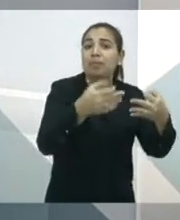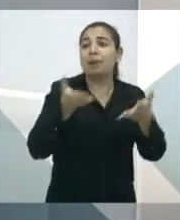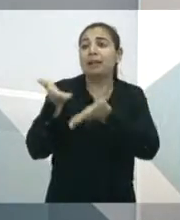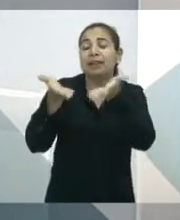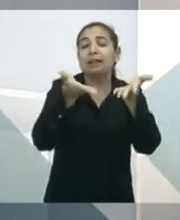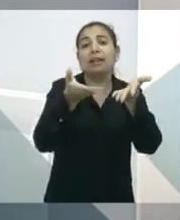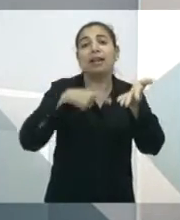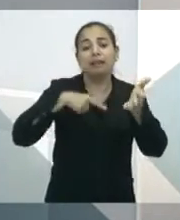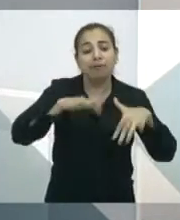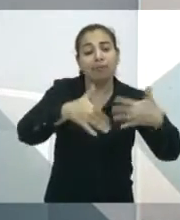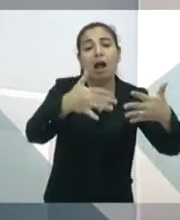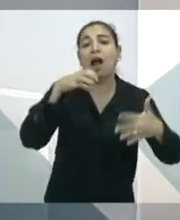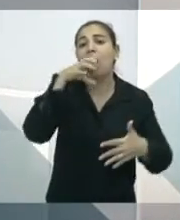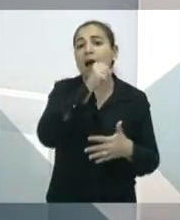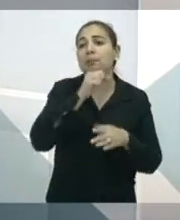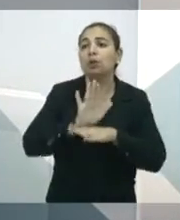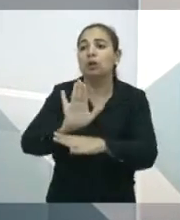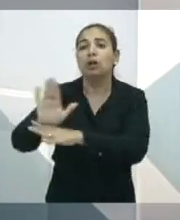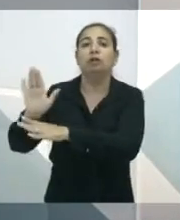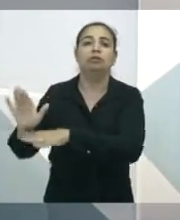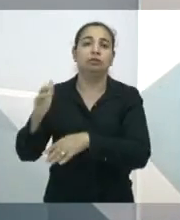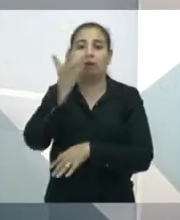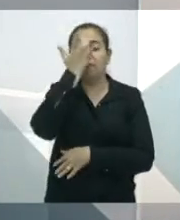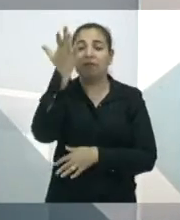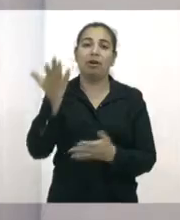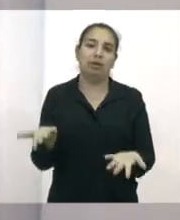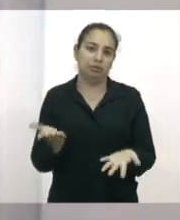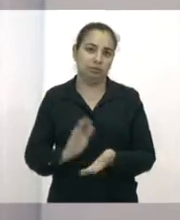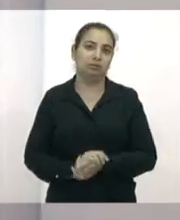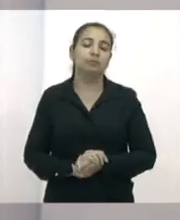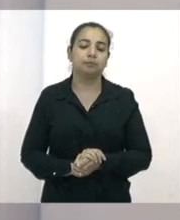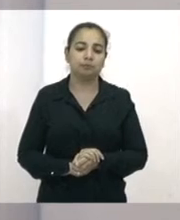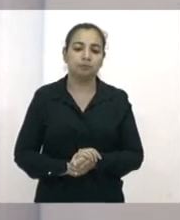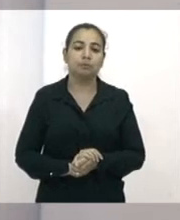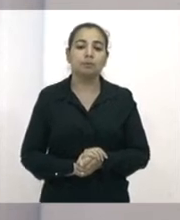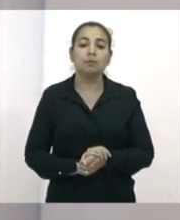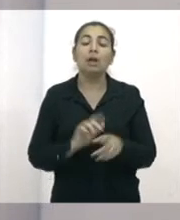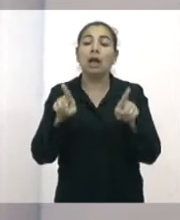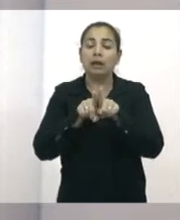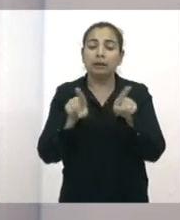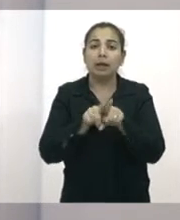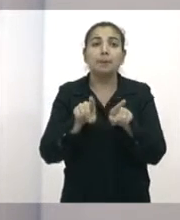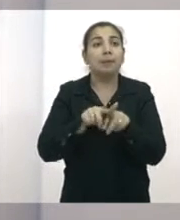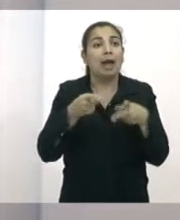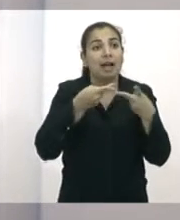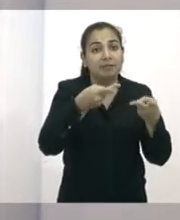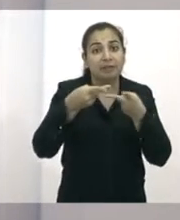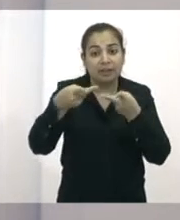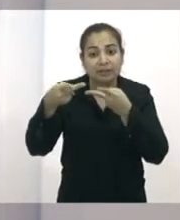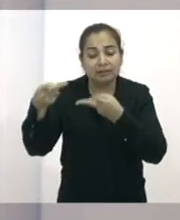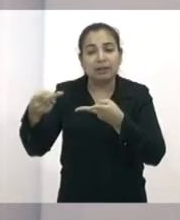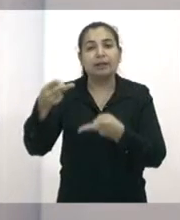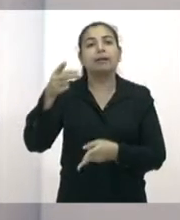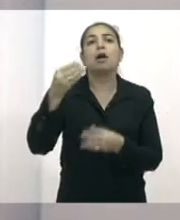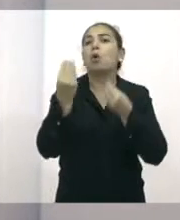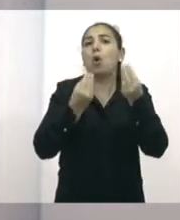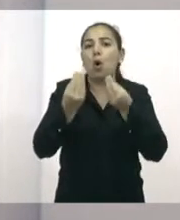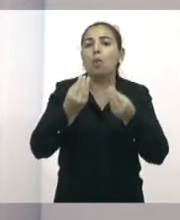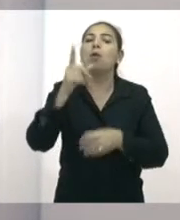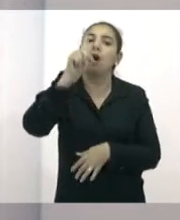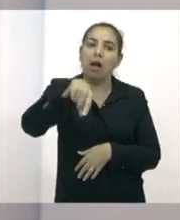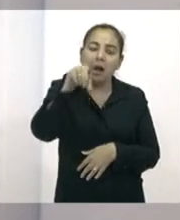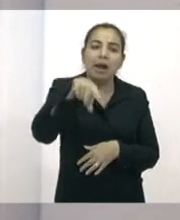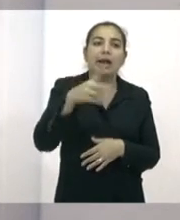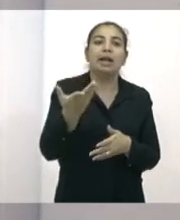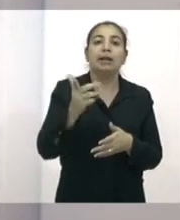Vereadora, de que forma acontecem essas visitas da comissão a esses locais? Pronto. Geralmente, essas visitas, elas são frutos de requerimentos que os